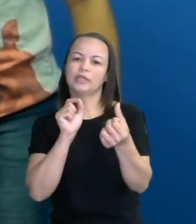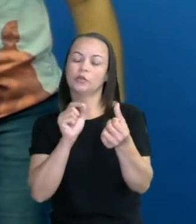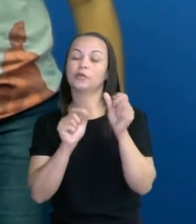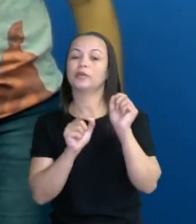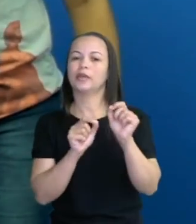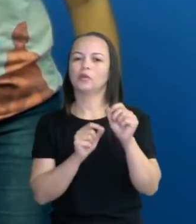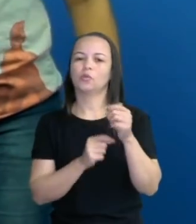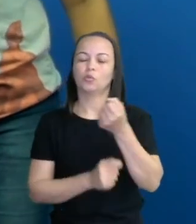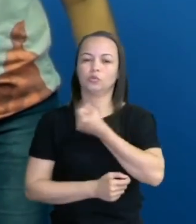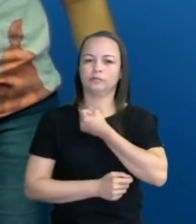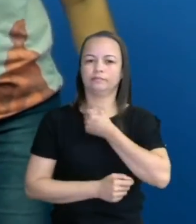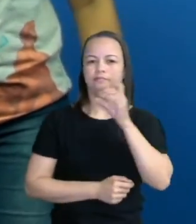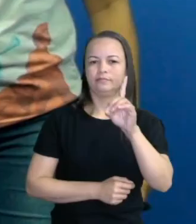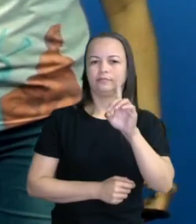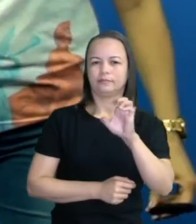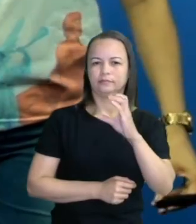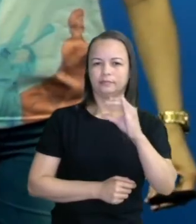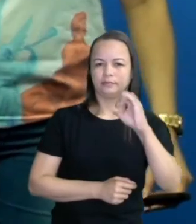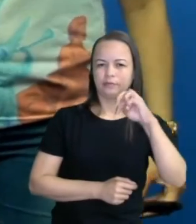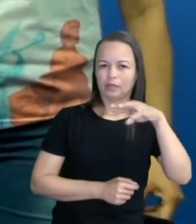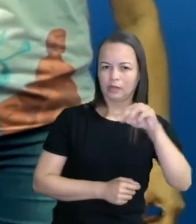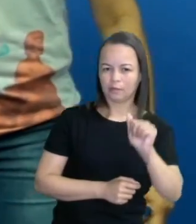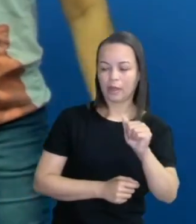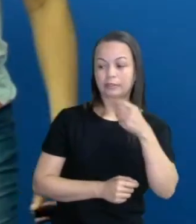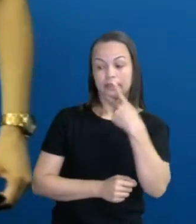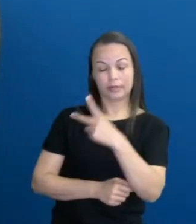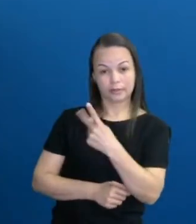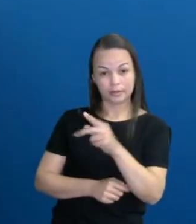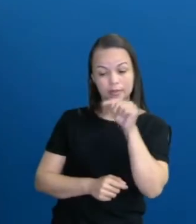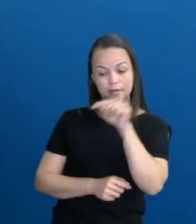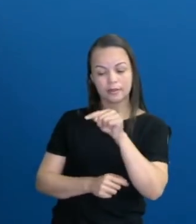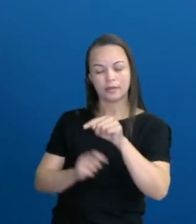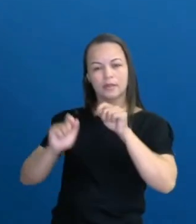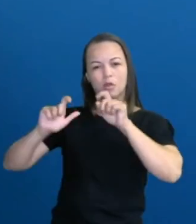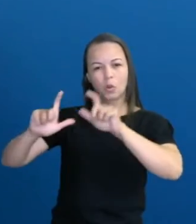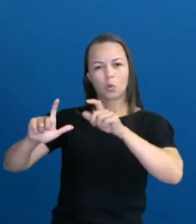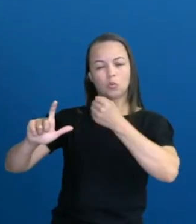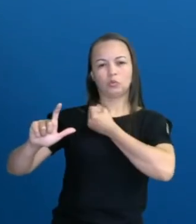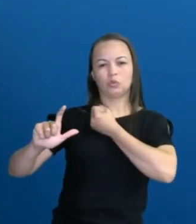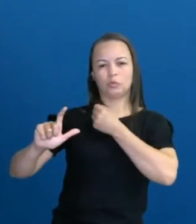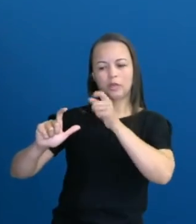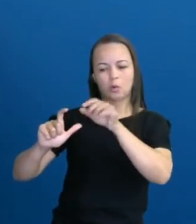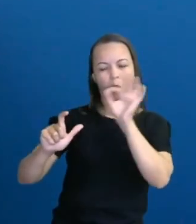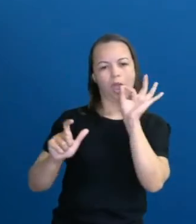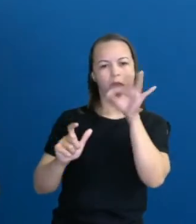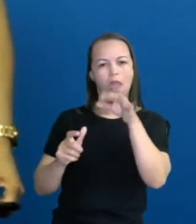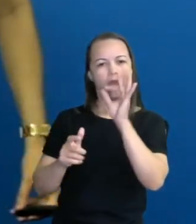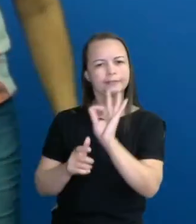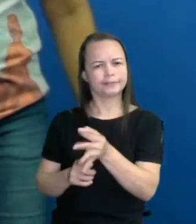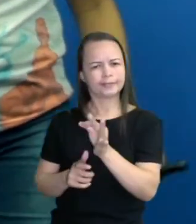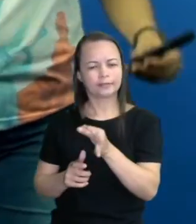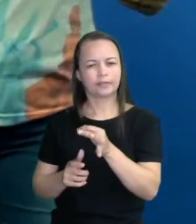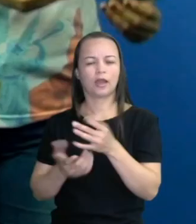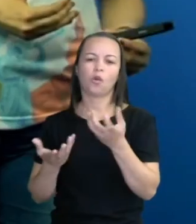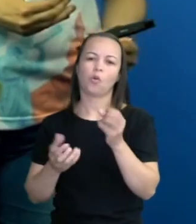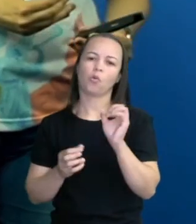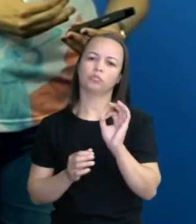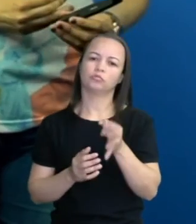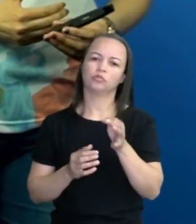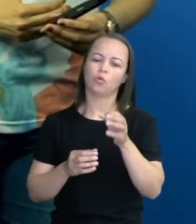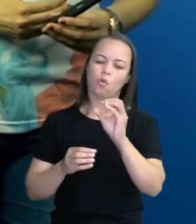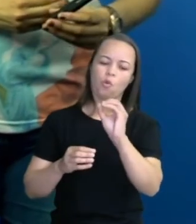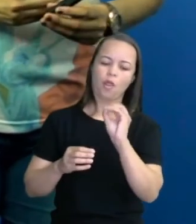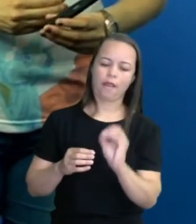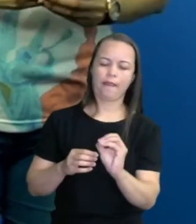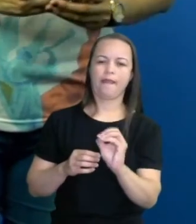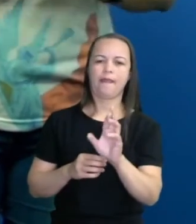Mas aqui no conjunto dos números naturais, eu preciso de uma divisão exata ou de uma divisão com resto.